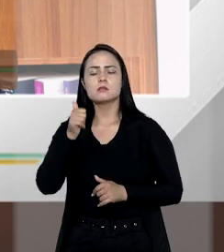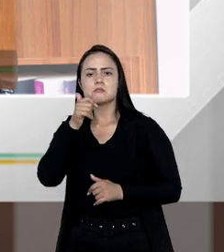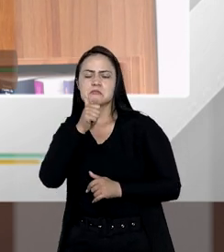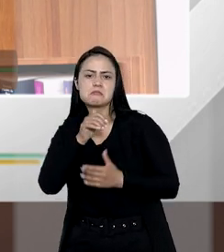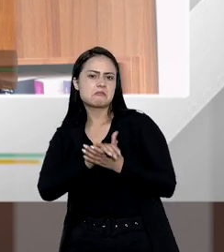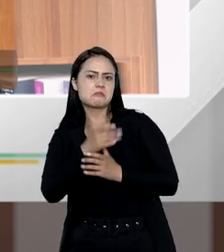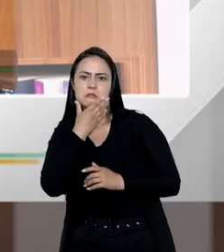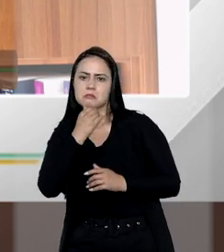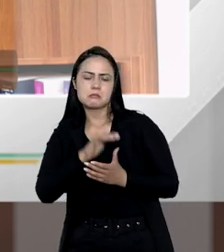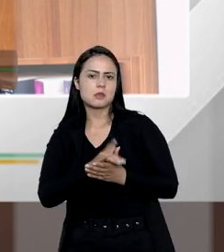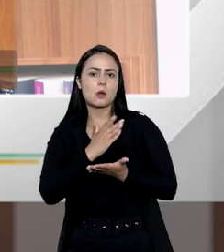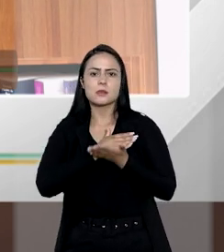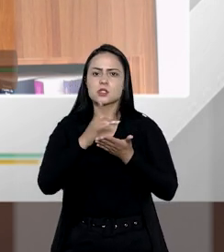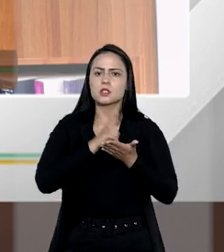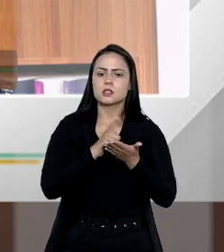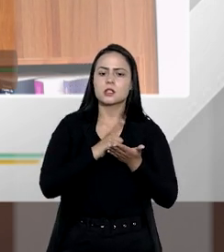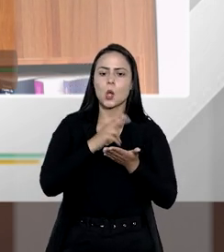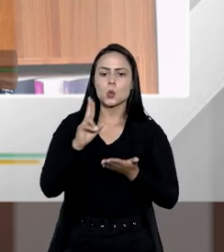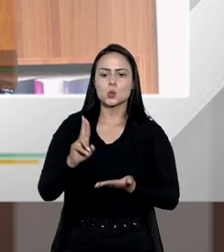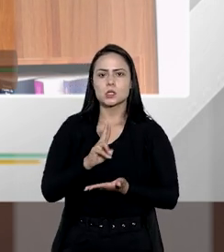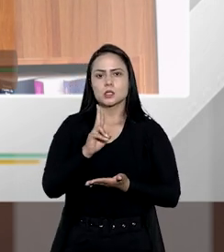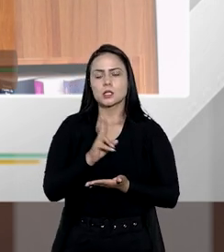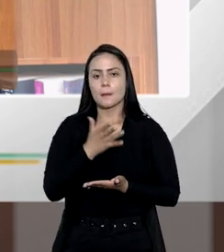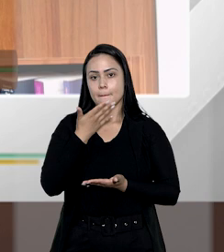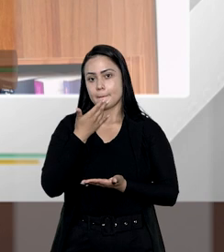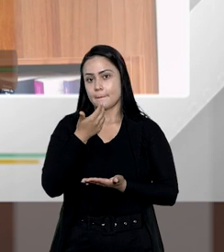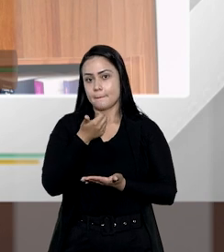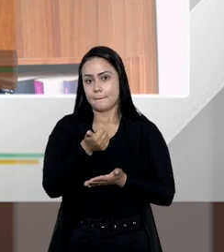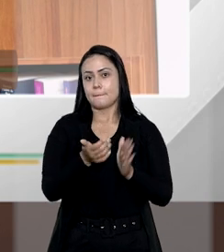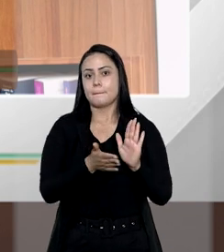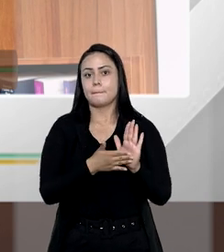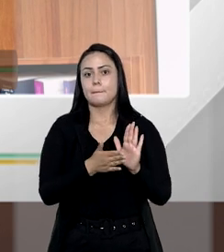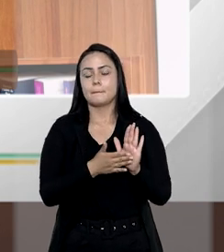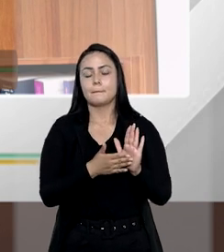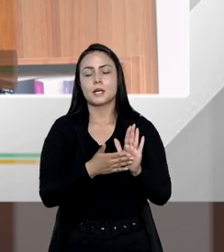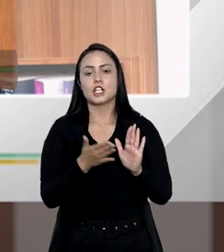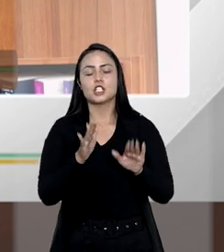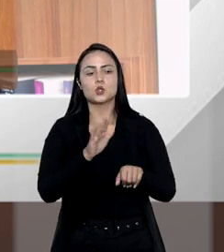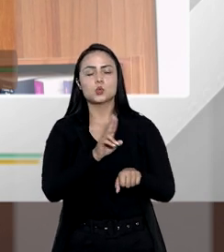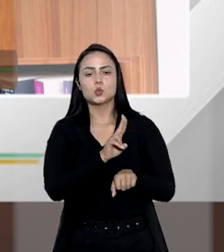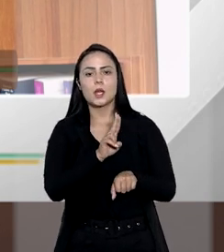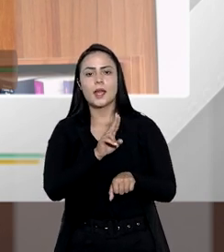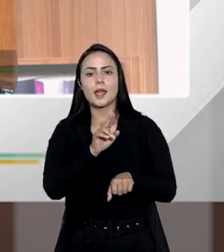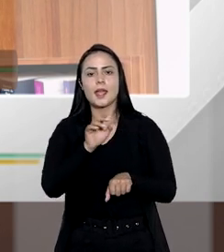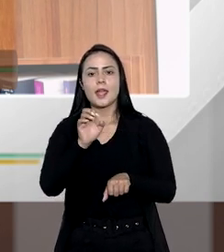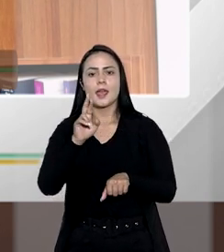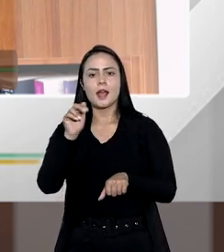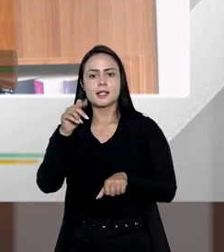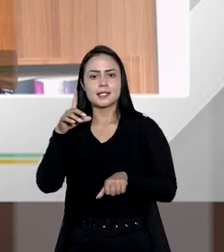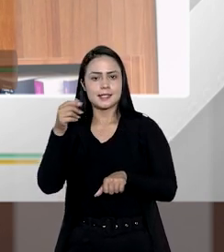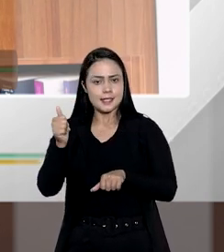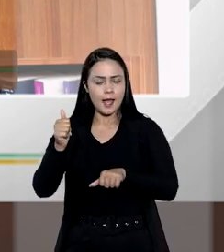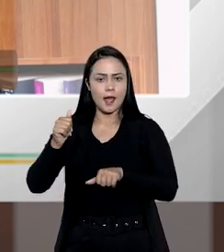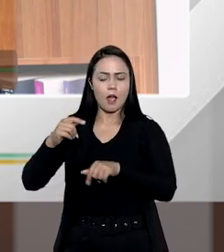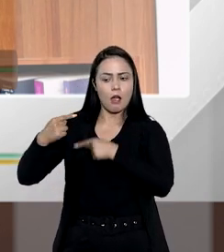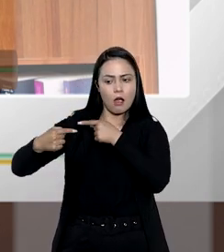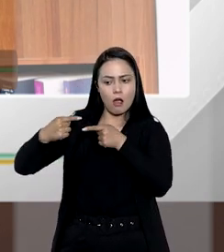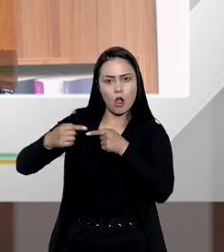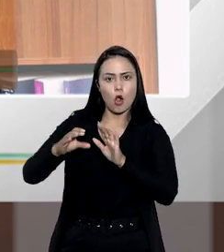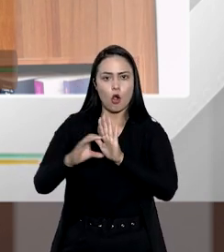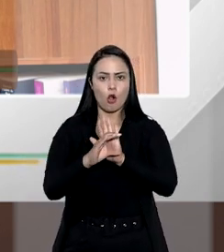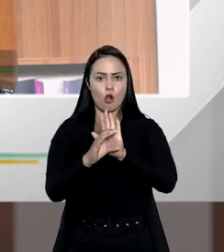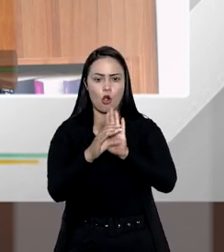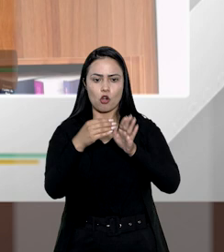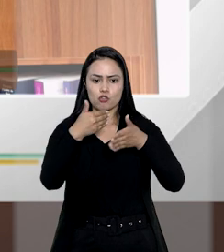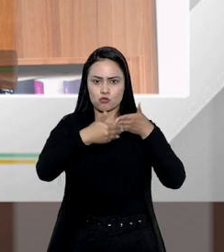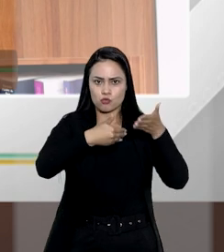afetivo, ele passou a usufruir de uma melhor condição na ordem de chamada herança. Porque no Código Civil de 16, o